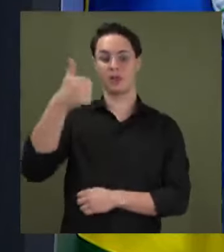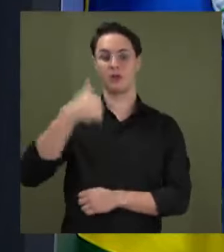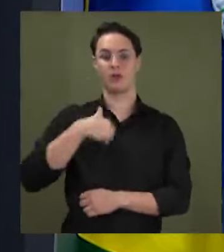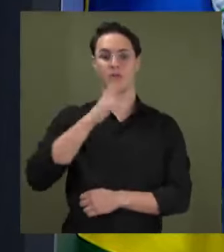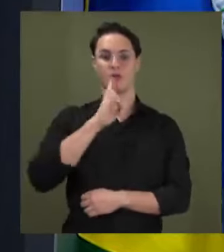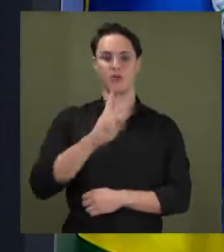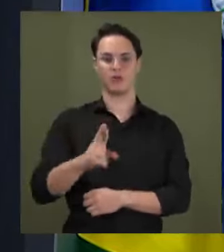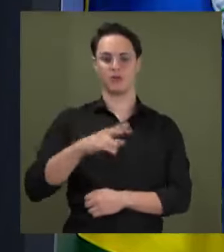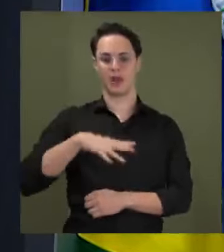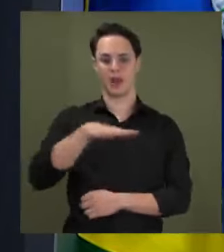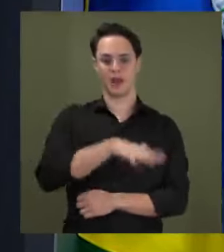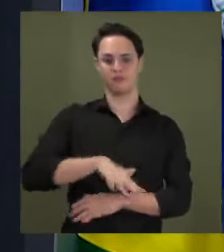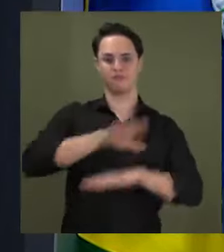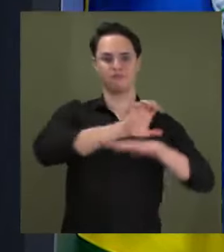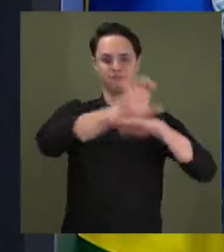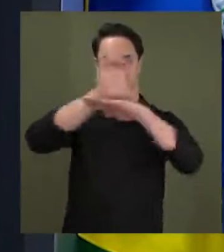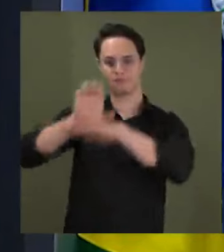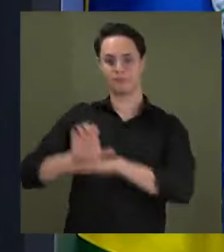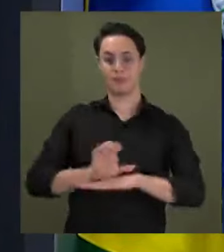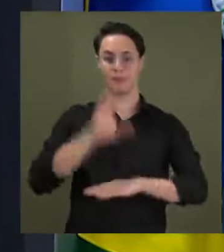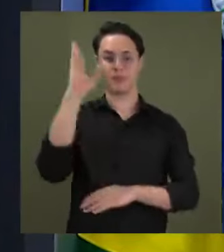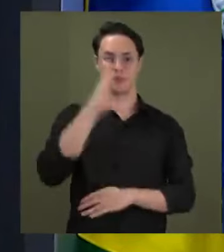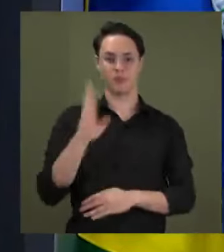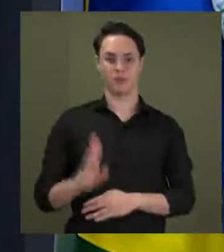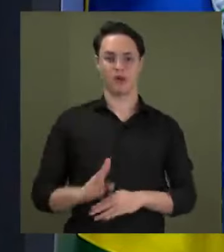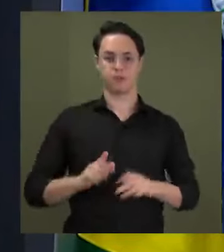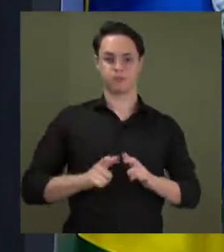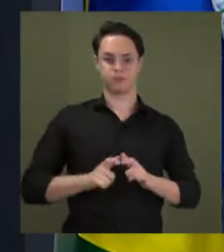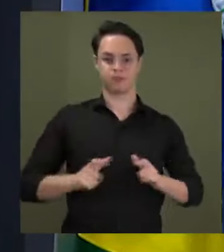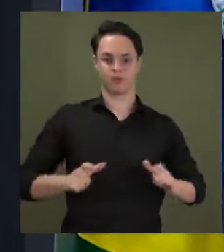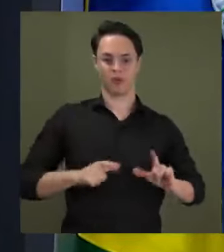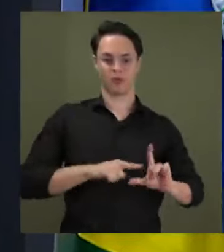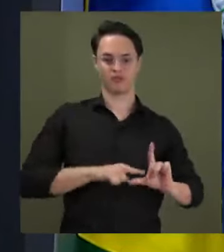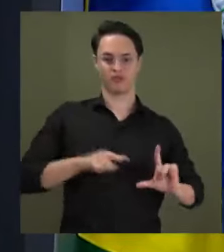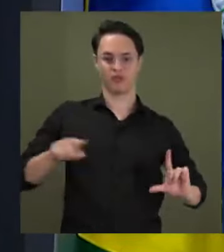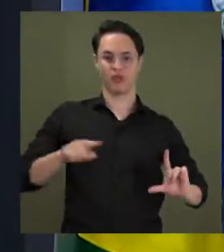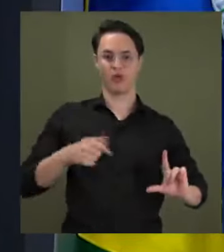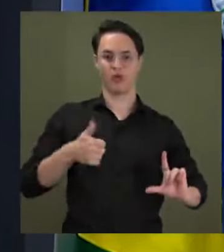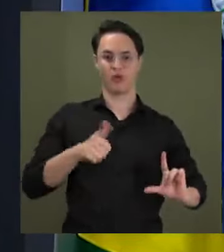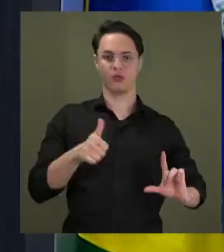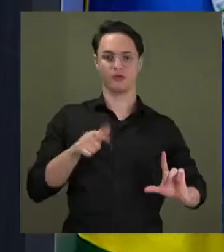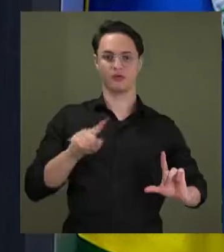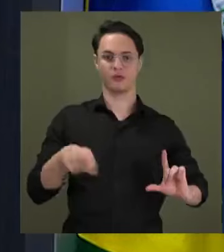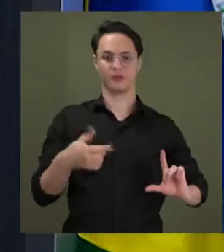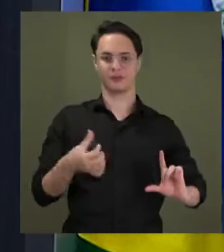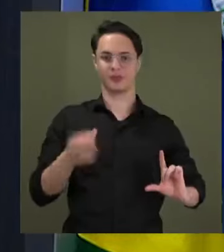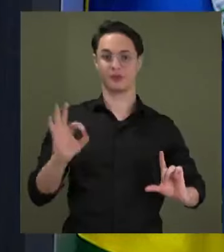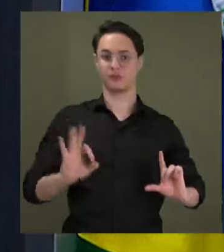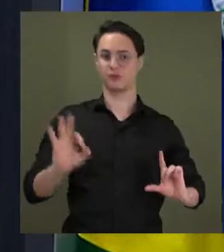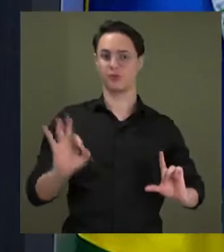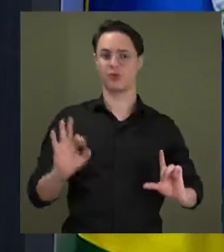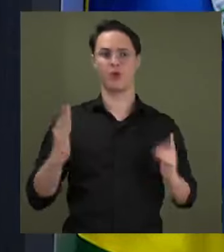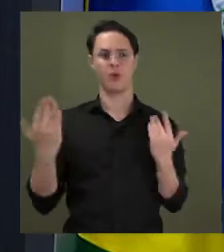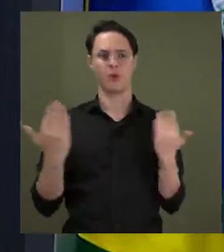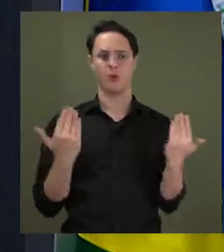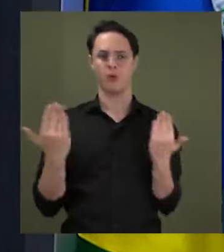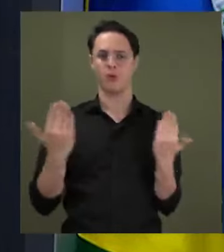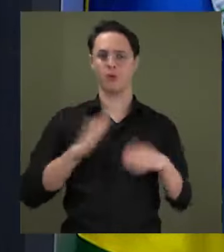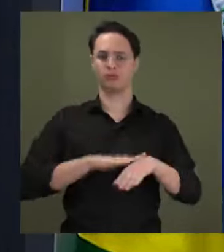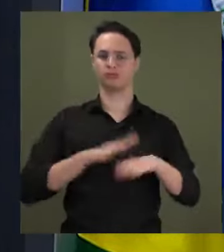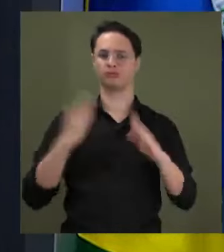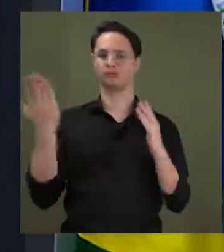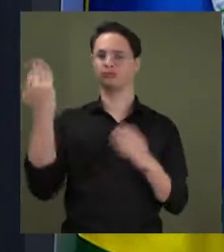entre os estados brasileiros, com um aumento de 11,6% nesse setor, comparado com o mesmo período de